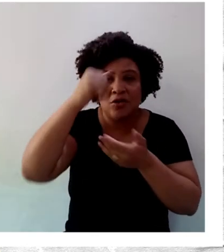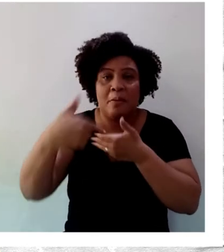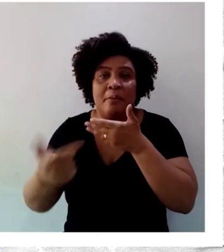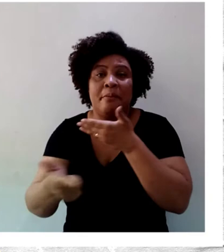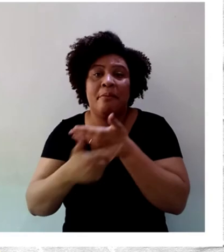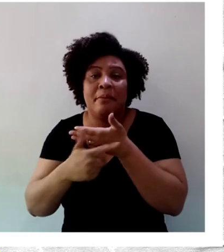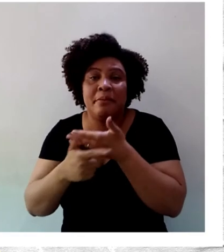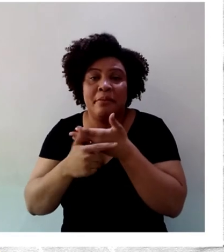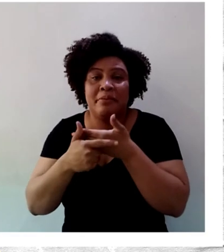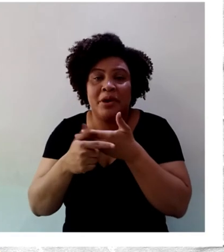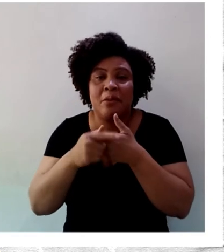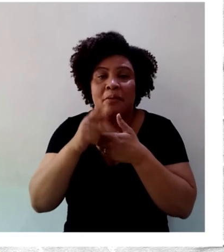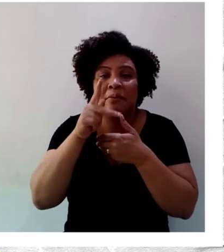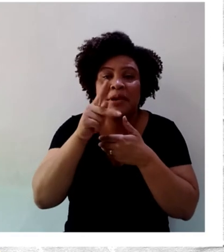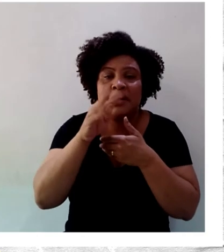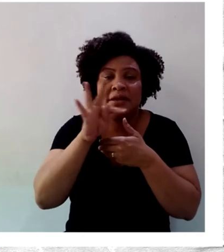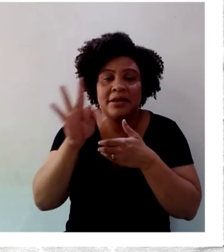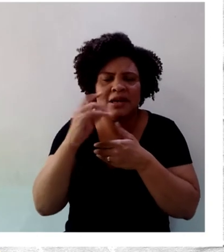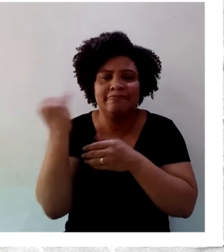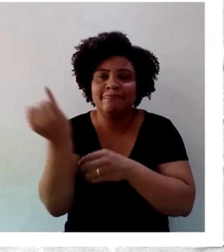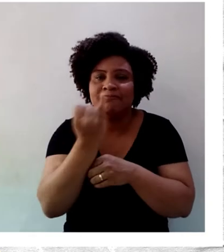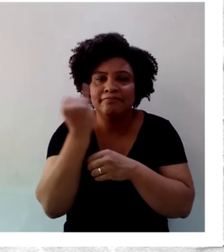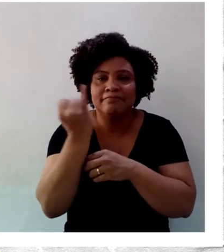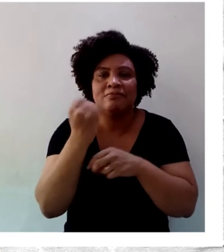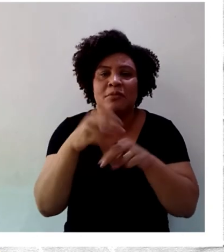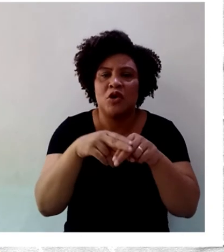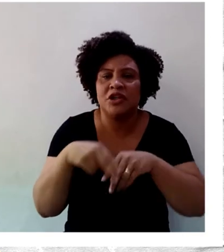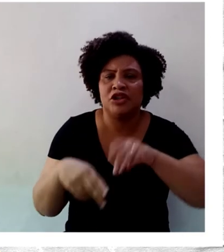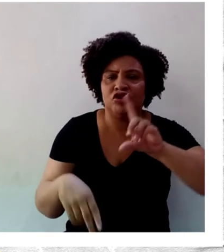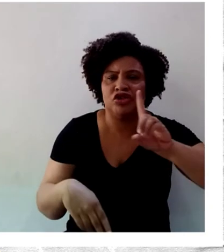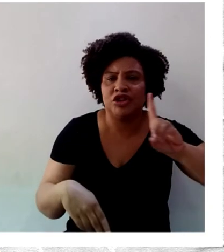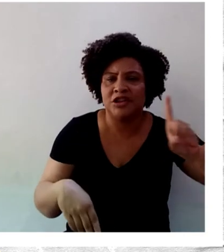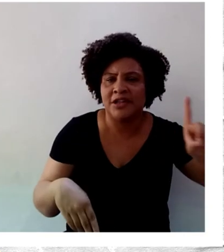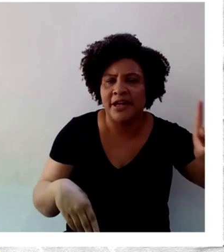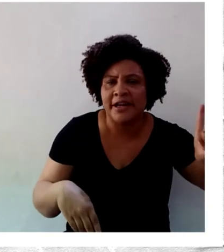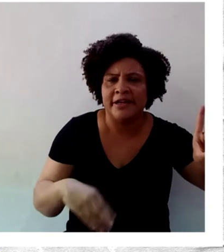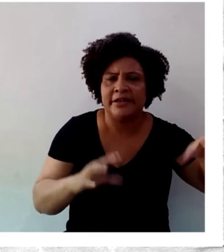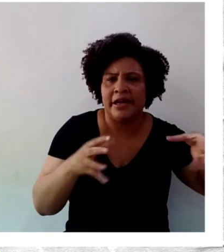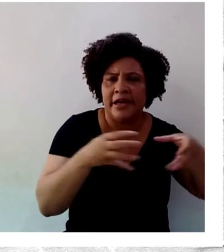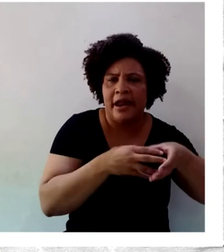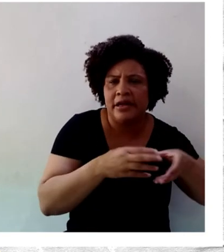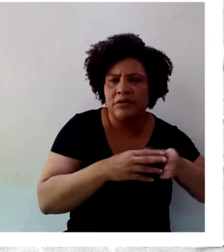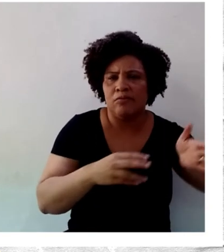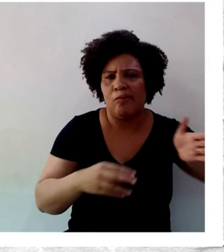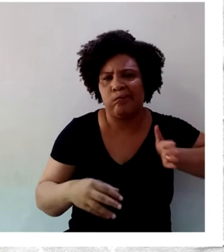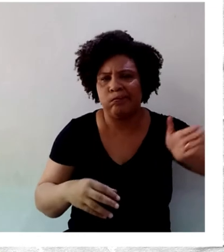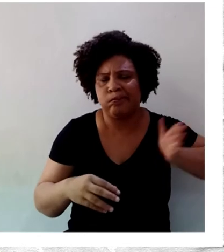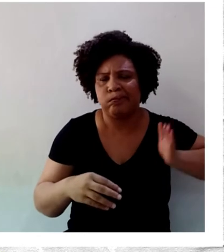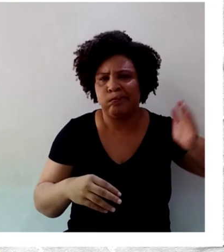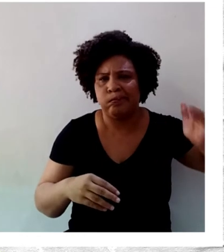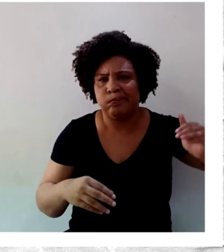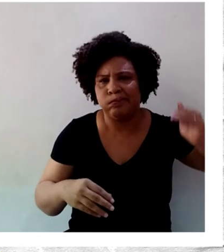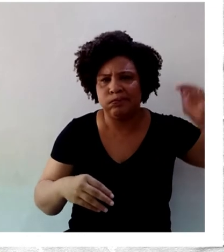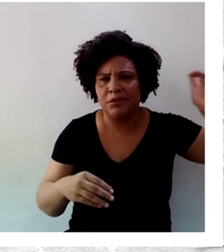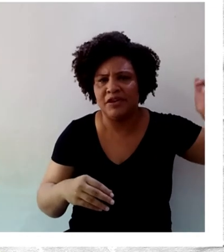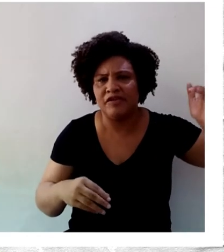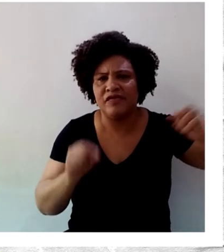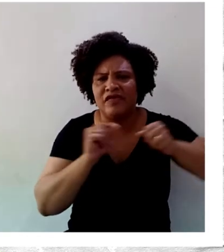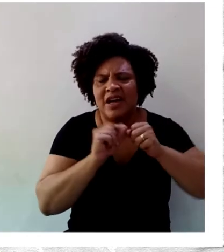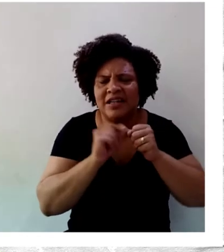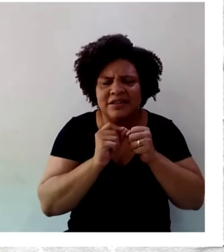mesmo, a classe dominante, a direita e até mesmo setores da oposição fazem de tudo